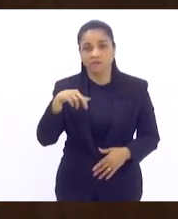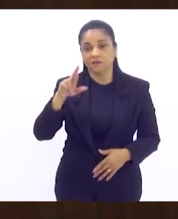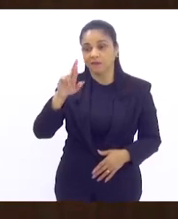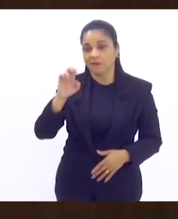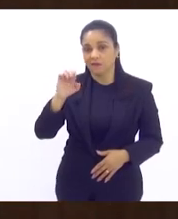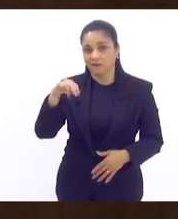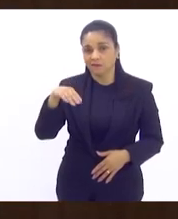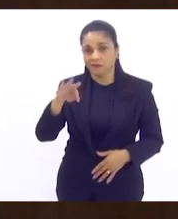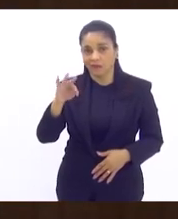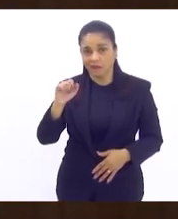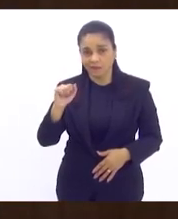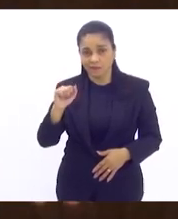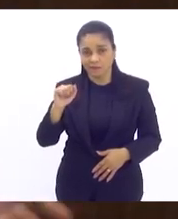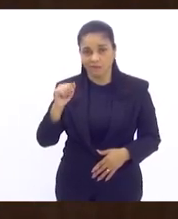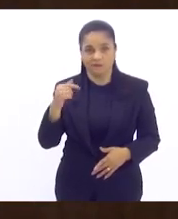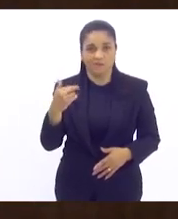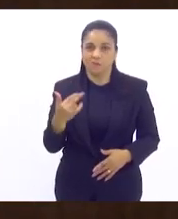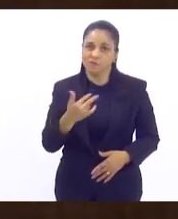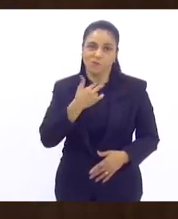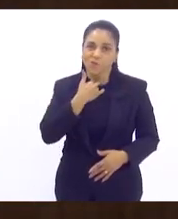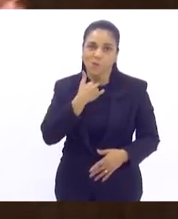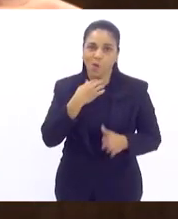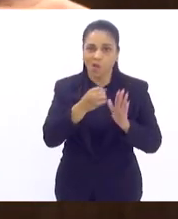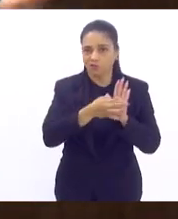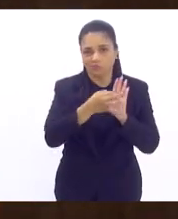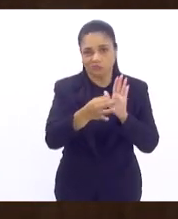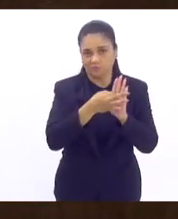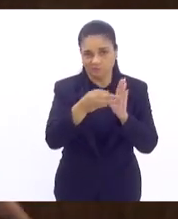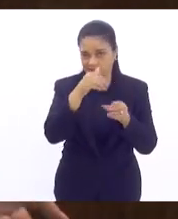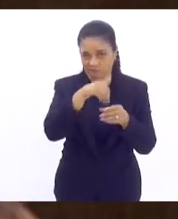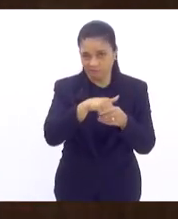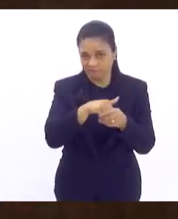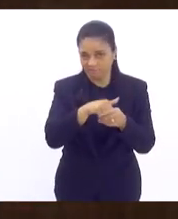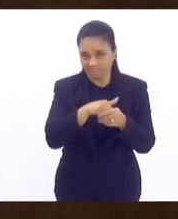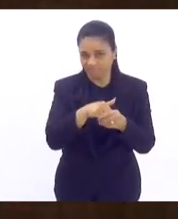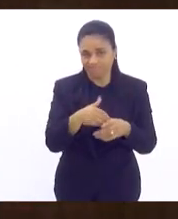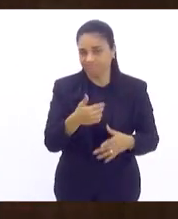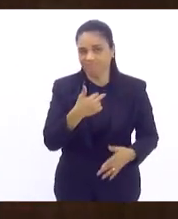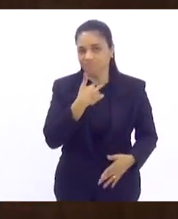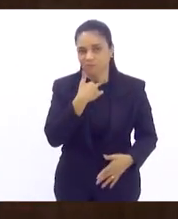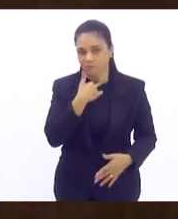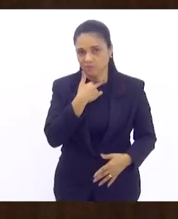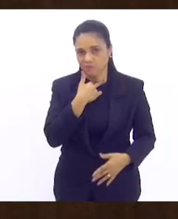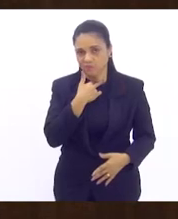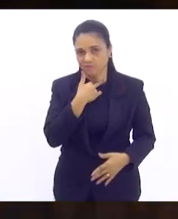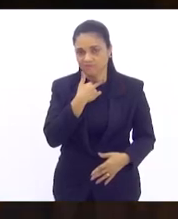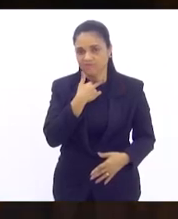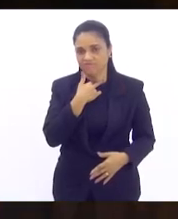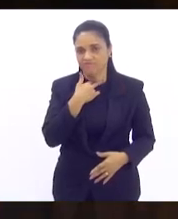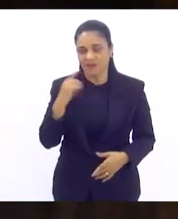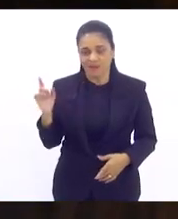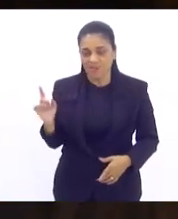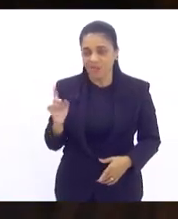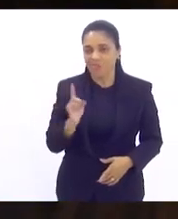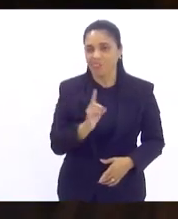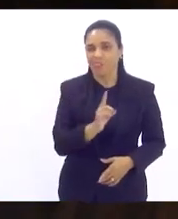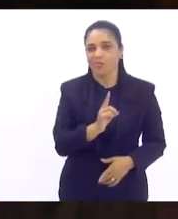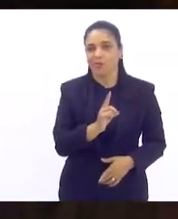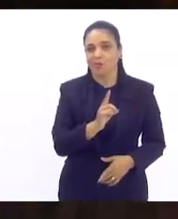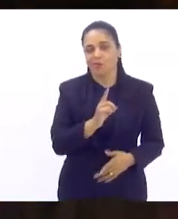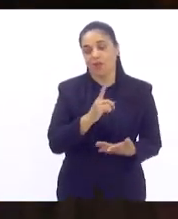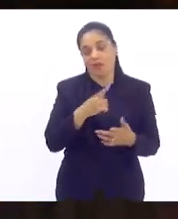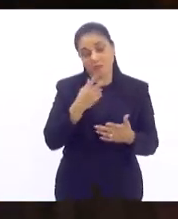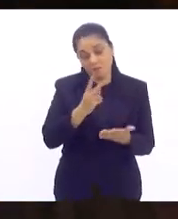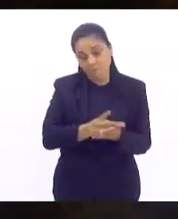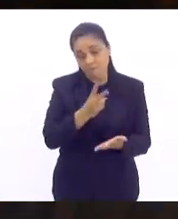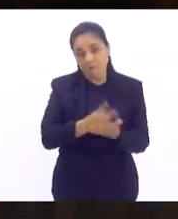Perdão, deputada. Não pode ela ser parecerista, senão... Ela não pode dar o parecer. É que ela entrou no plenário e... Vossa